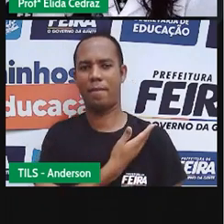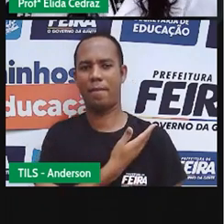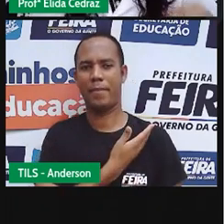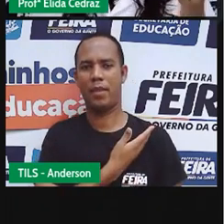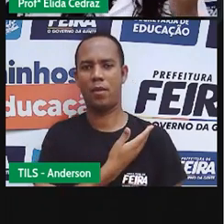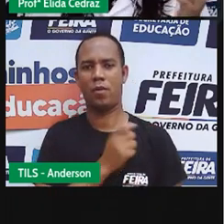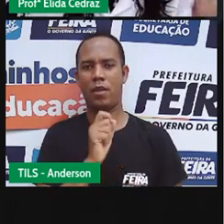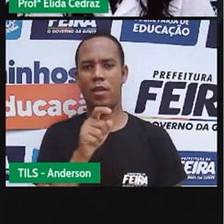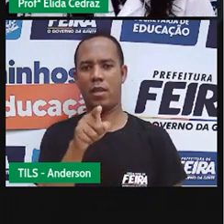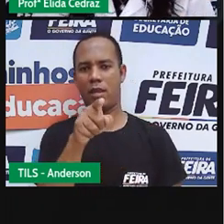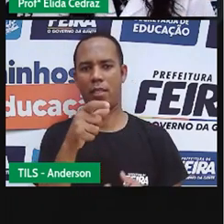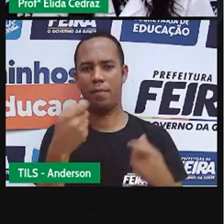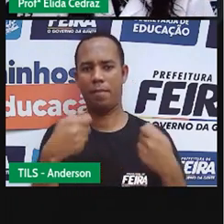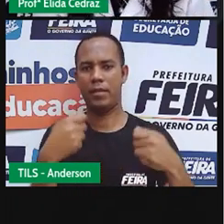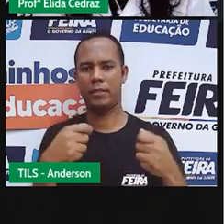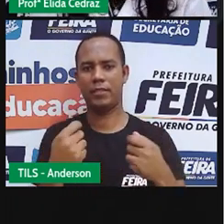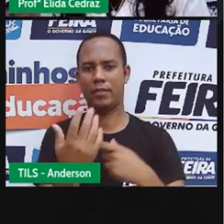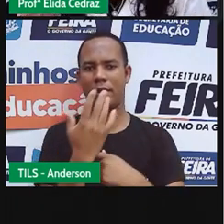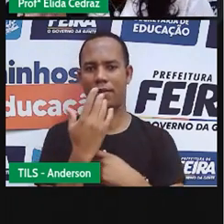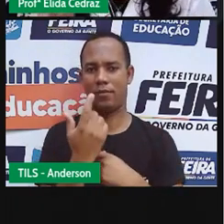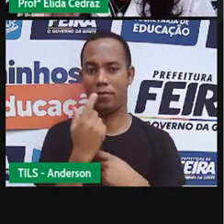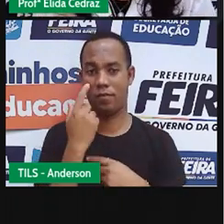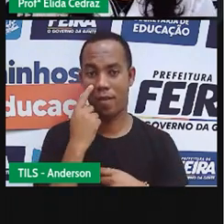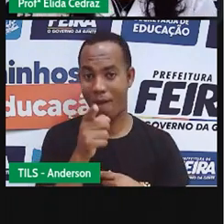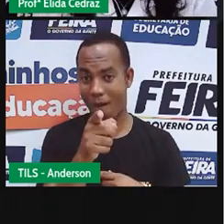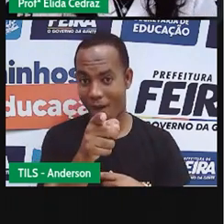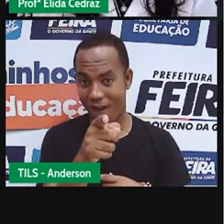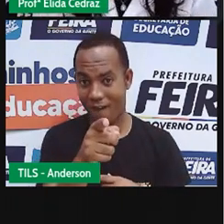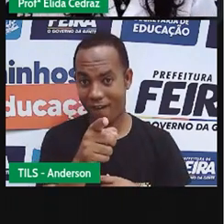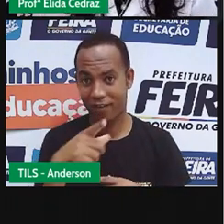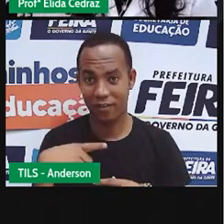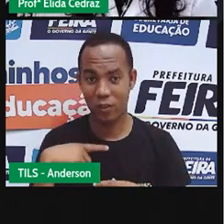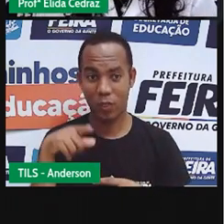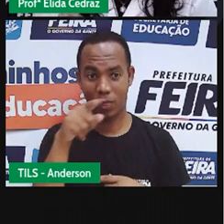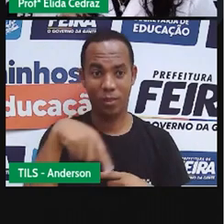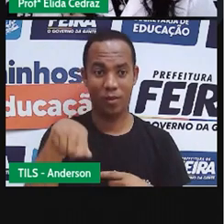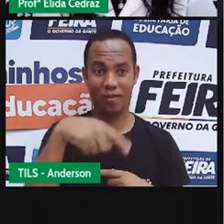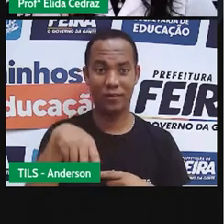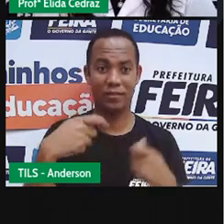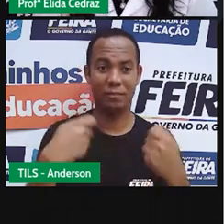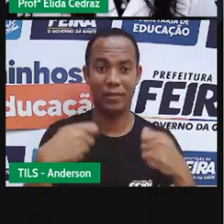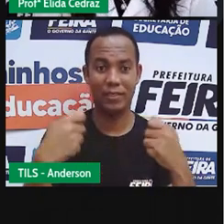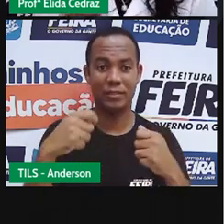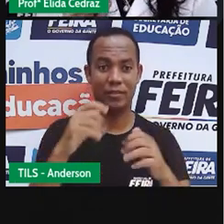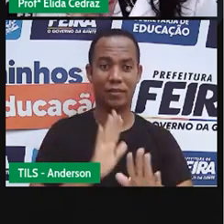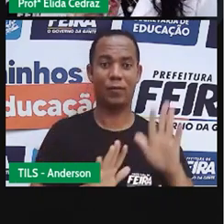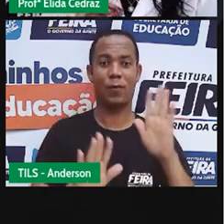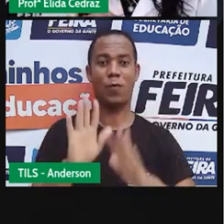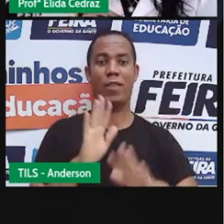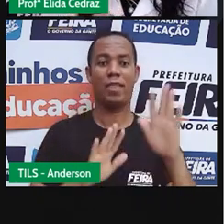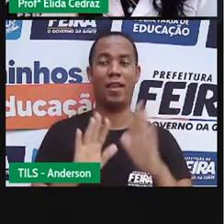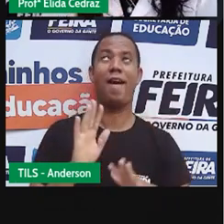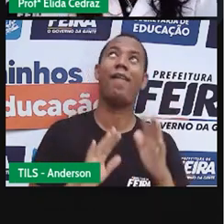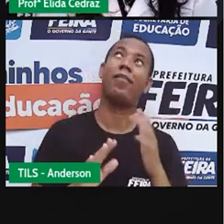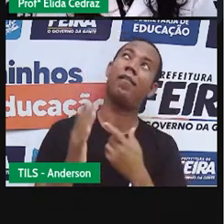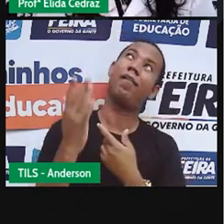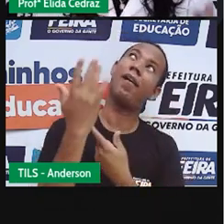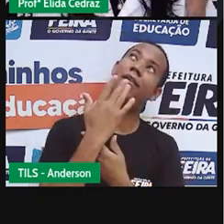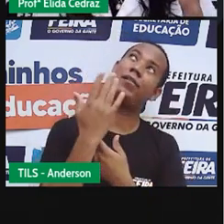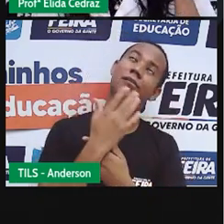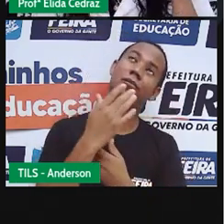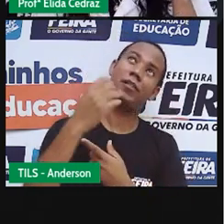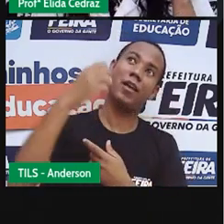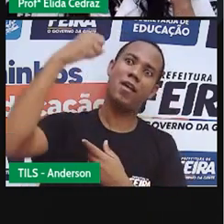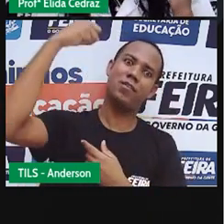tem. Então, ele precisa se proteger. Todos nós precisamos de proteção